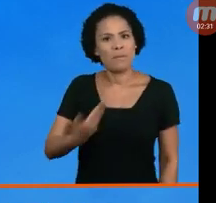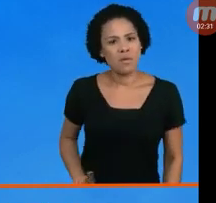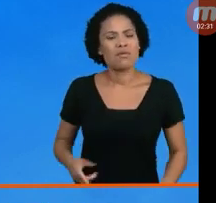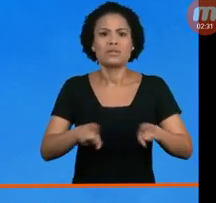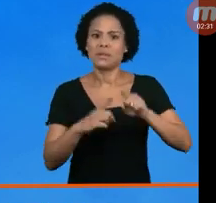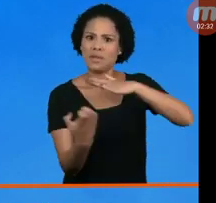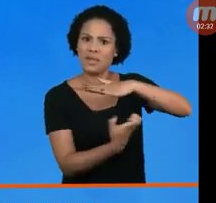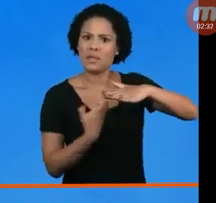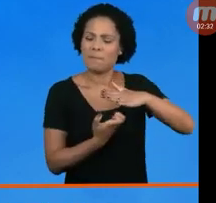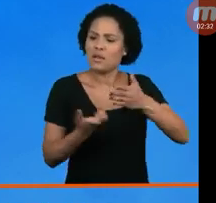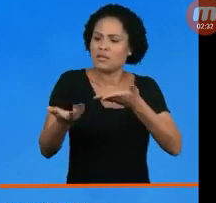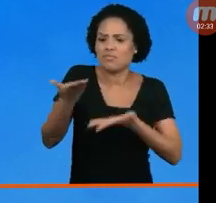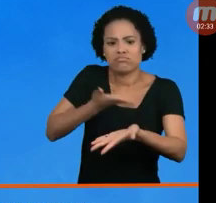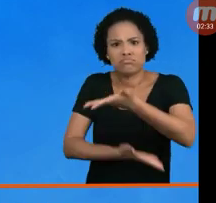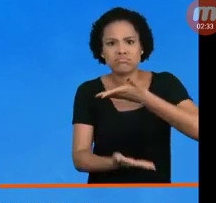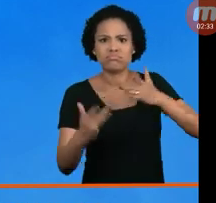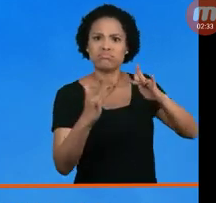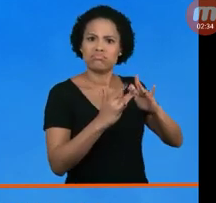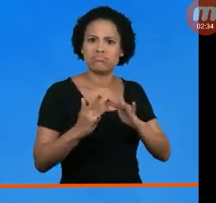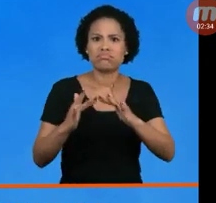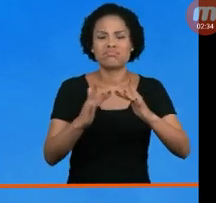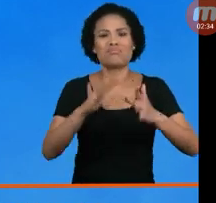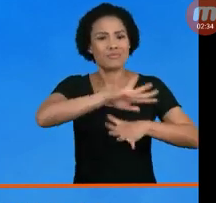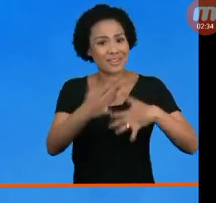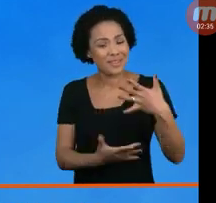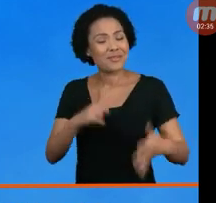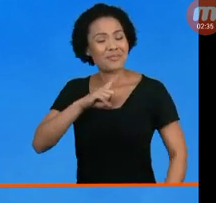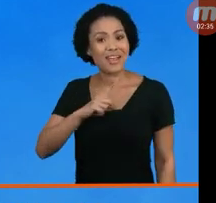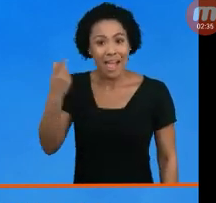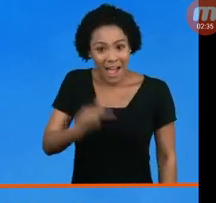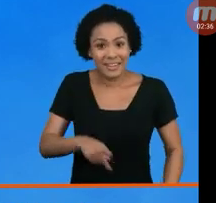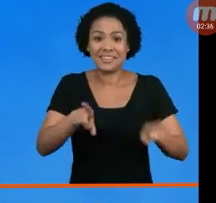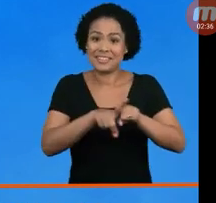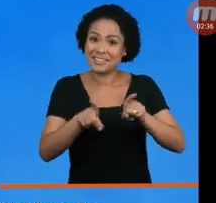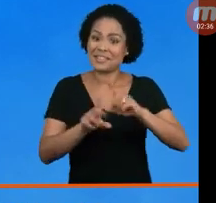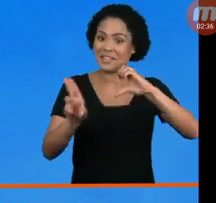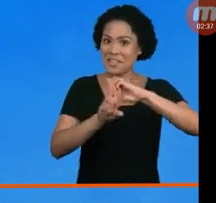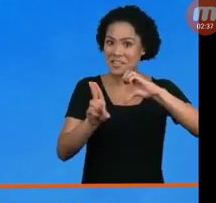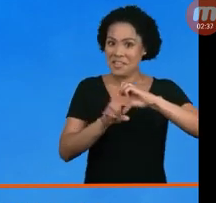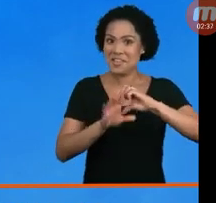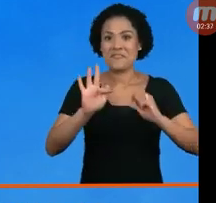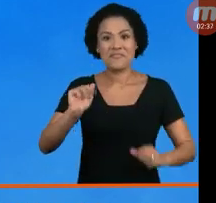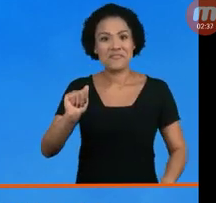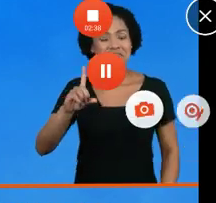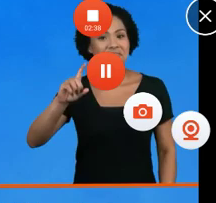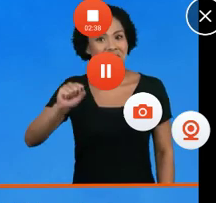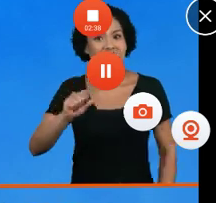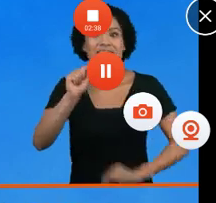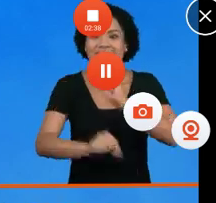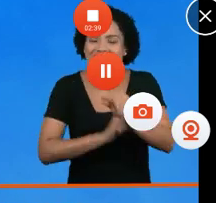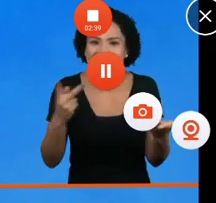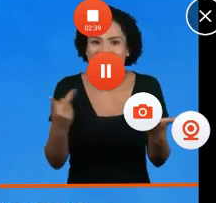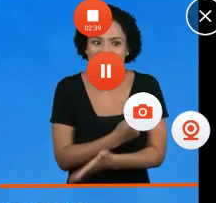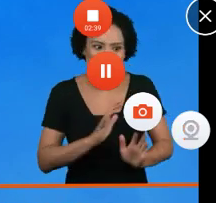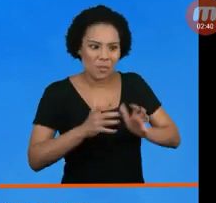atendimento especializado em Libras. Até o nosso caso, da Oníntese FADS, é fruto das conquistas da comunidade surda.